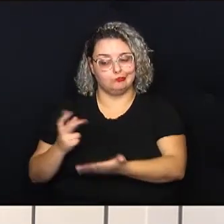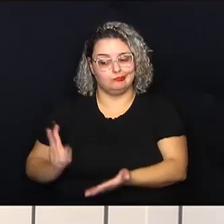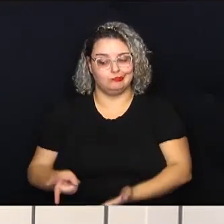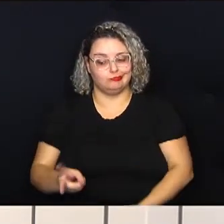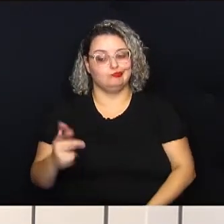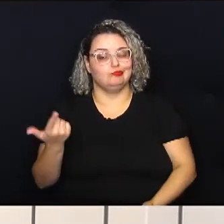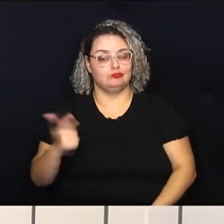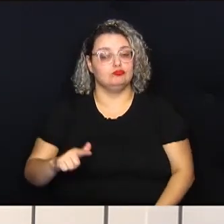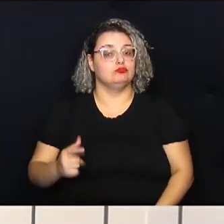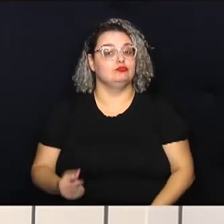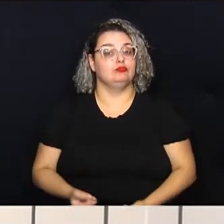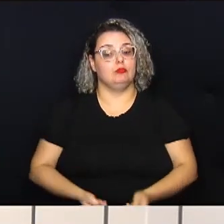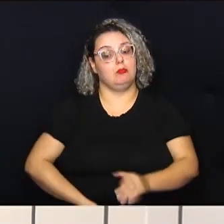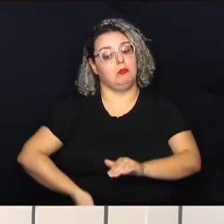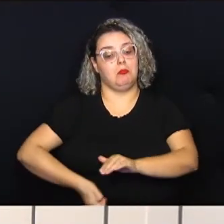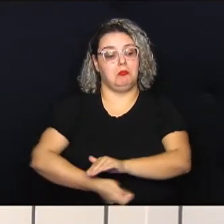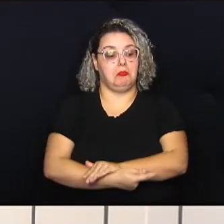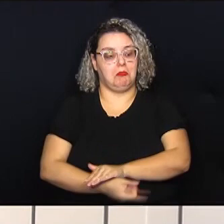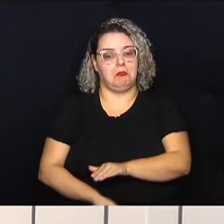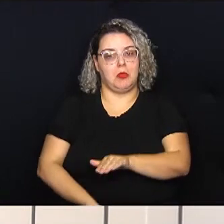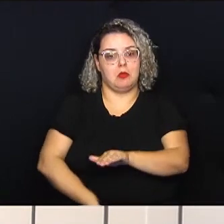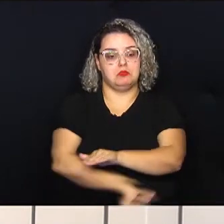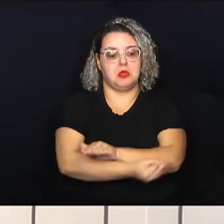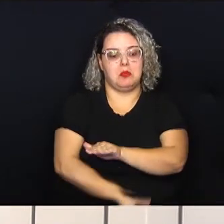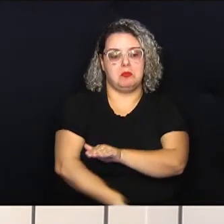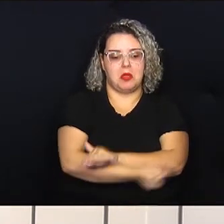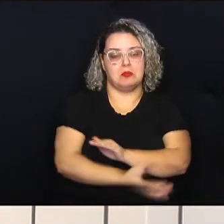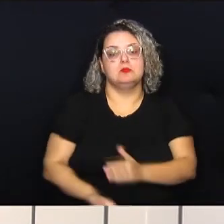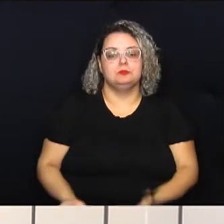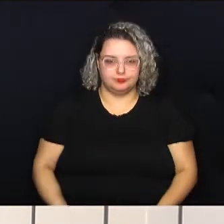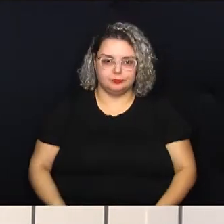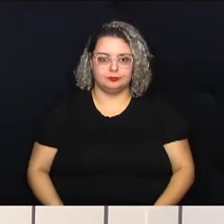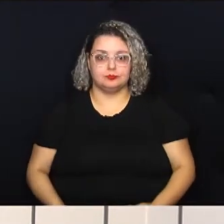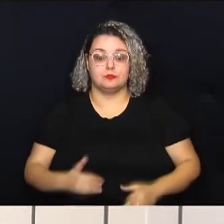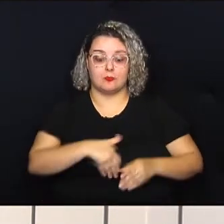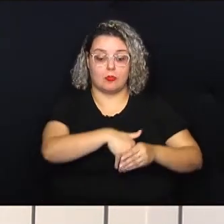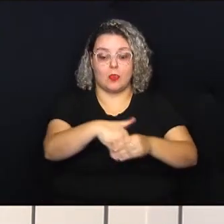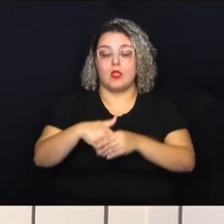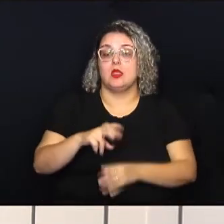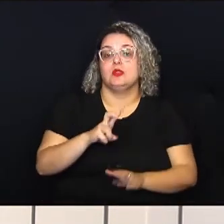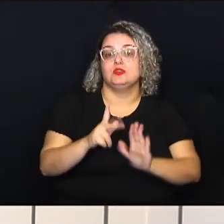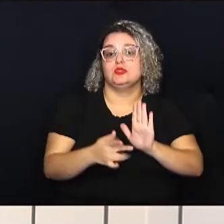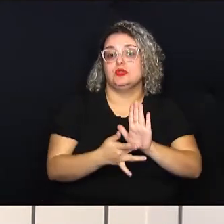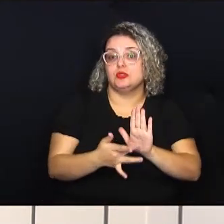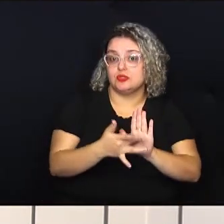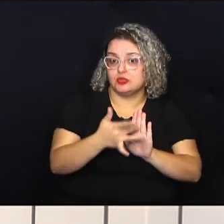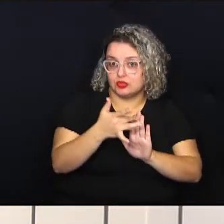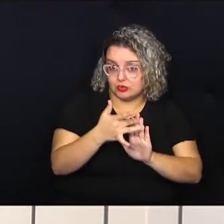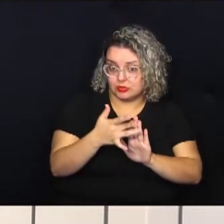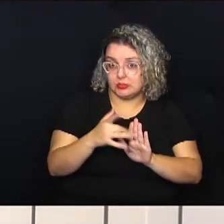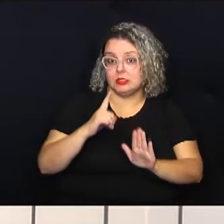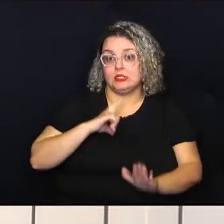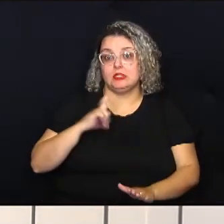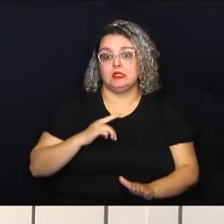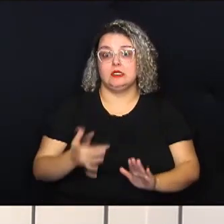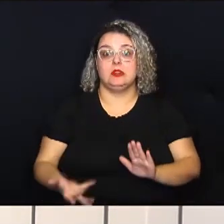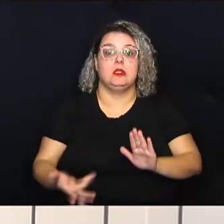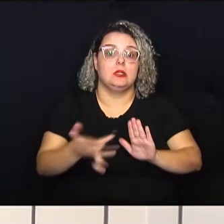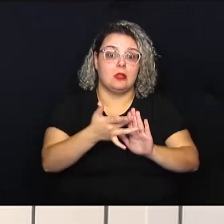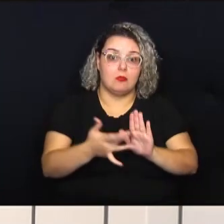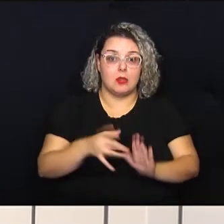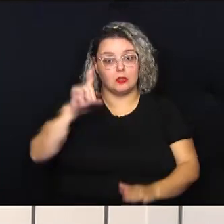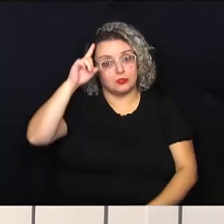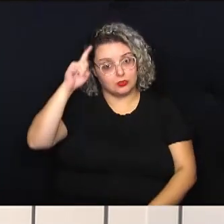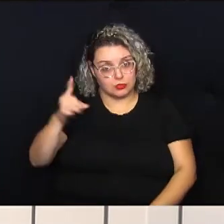e sequente votação, serão colocados em votação cinco projetos que constam da pauta do dia.